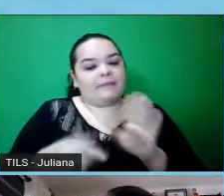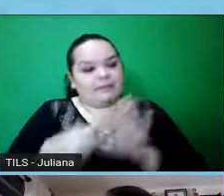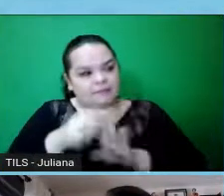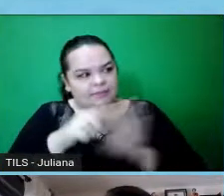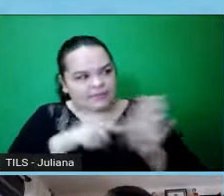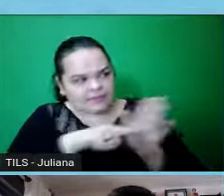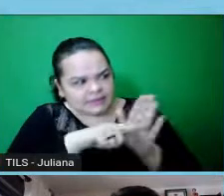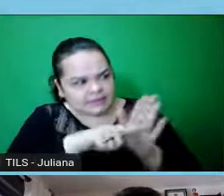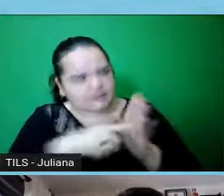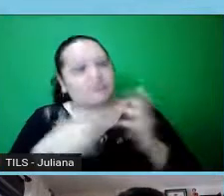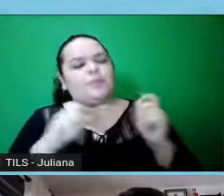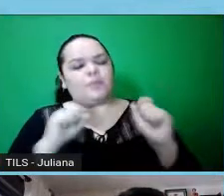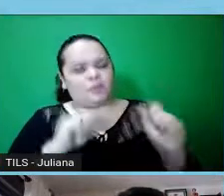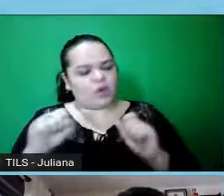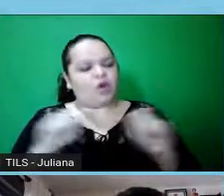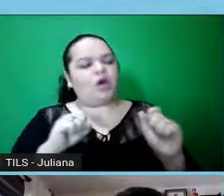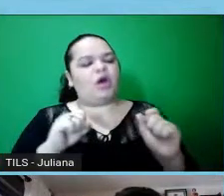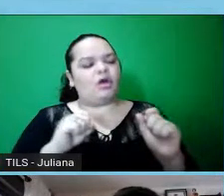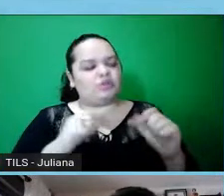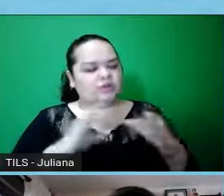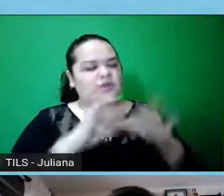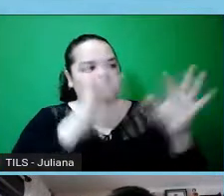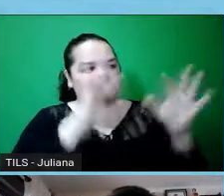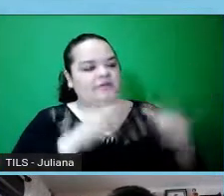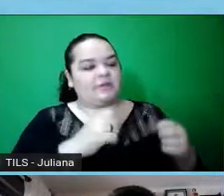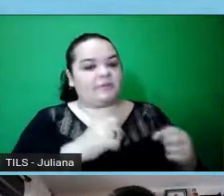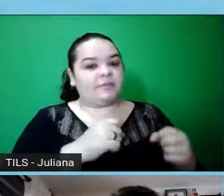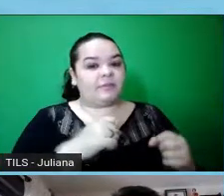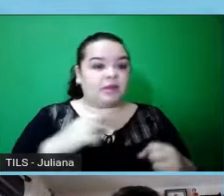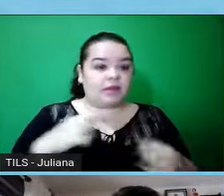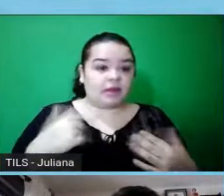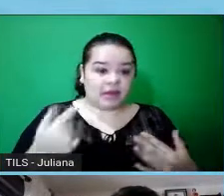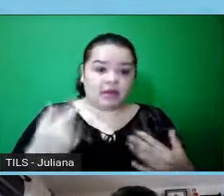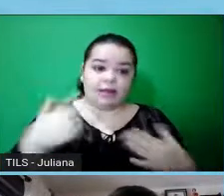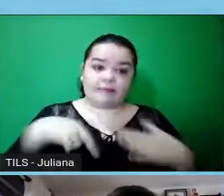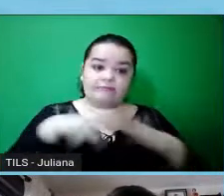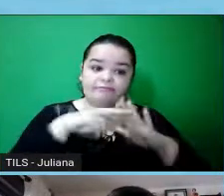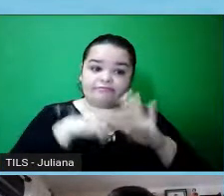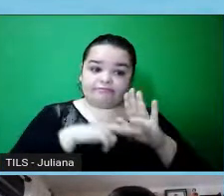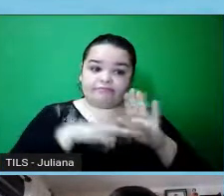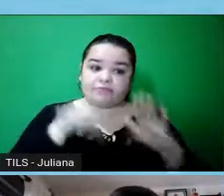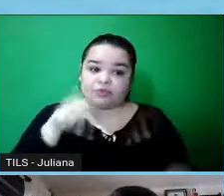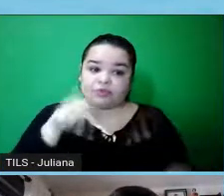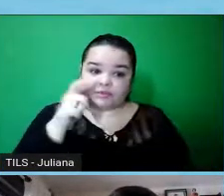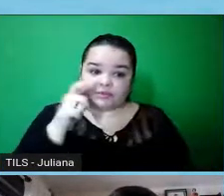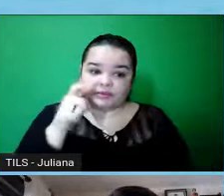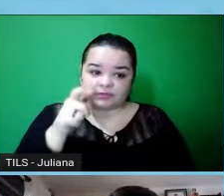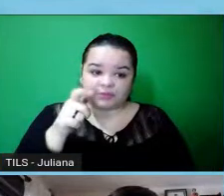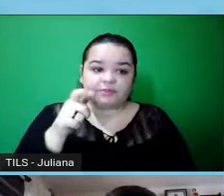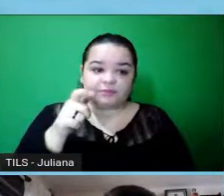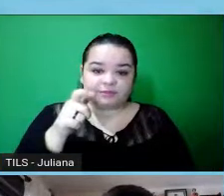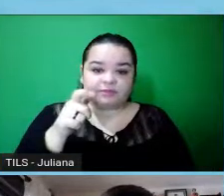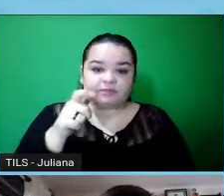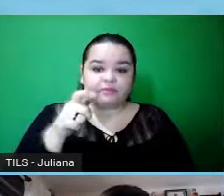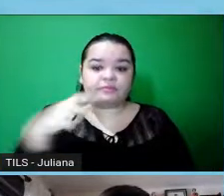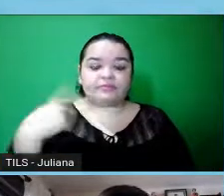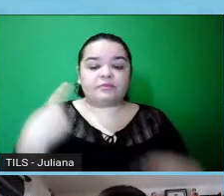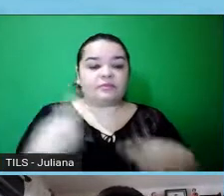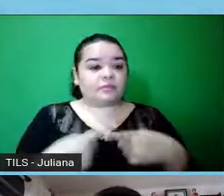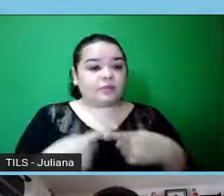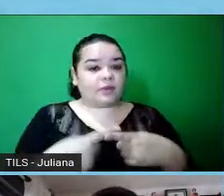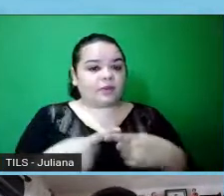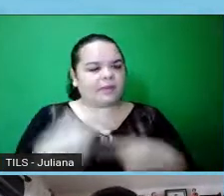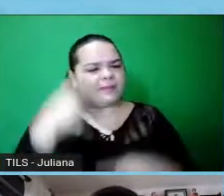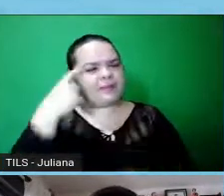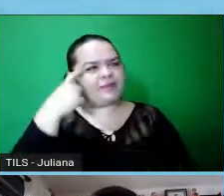análise de protocolos de pesquisa. Então, isso é extremamente interessante, porque a gente tem uma visão,